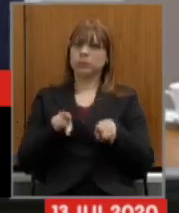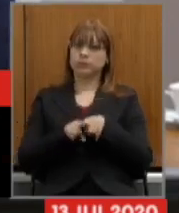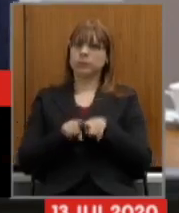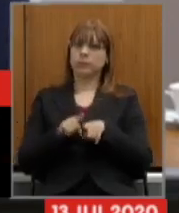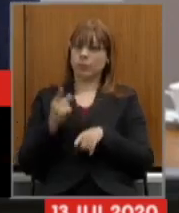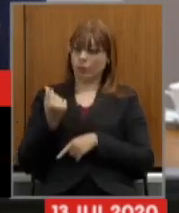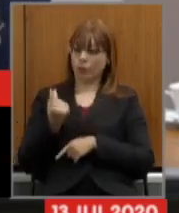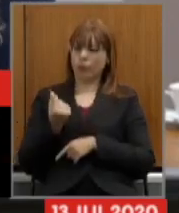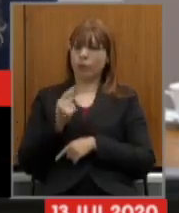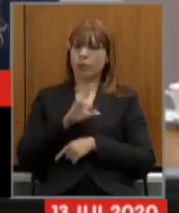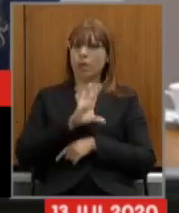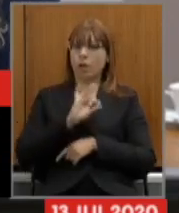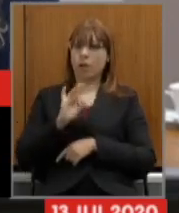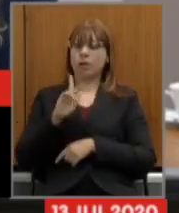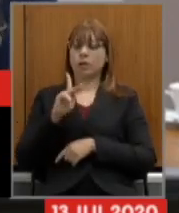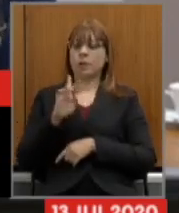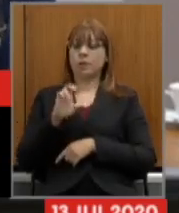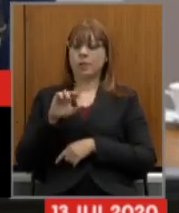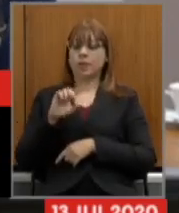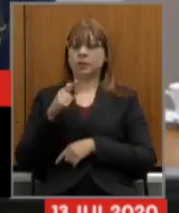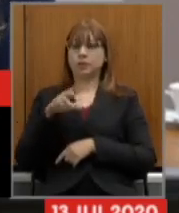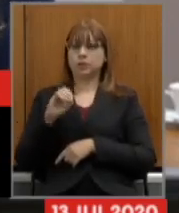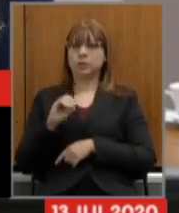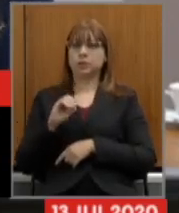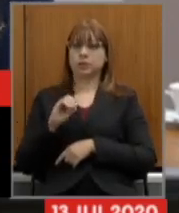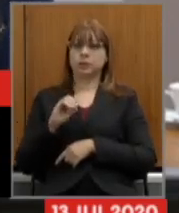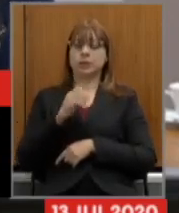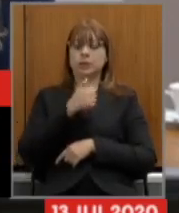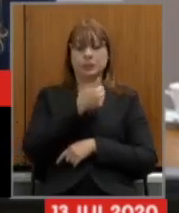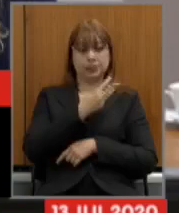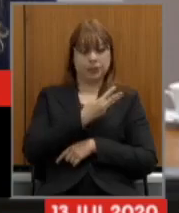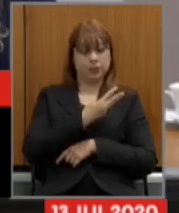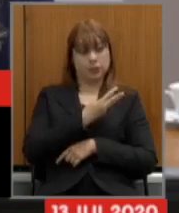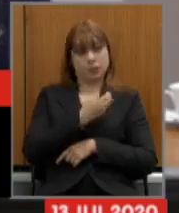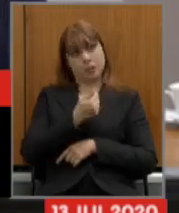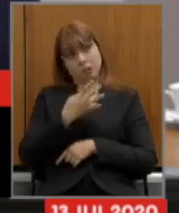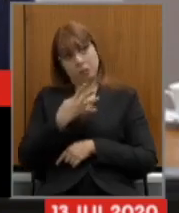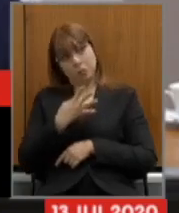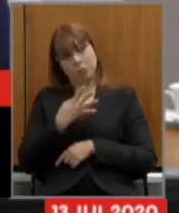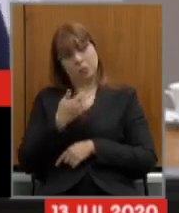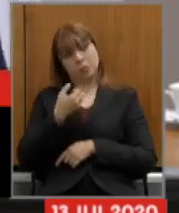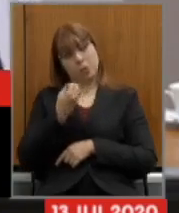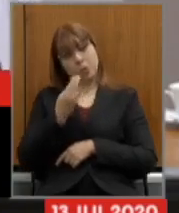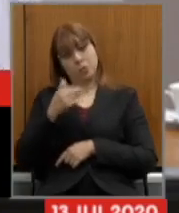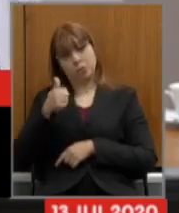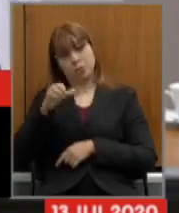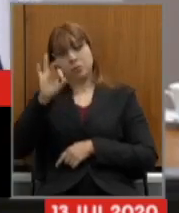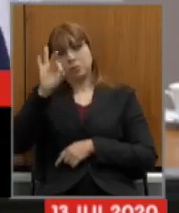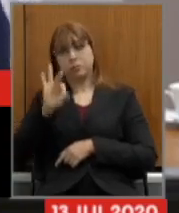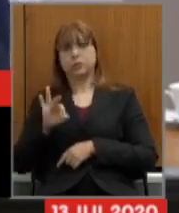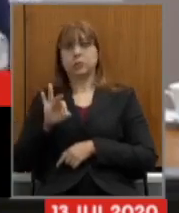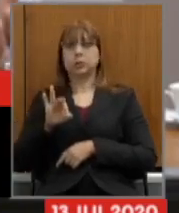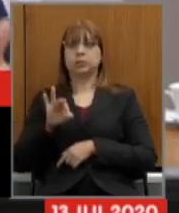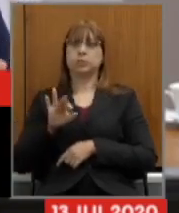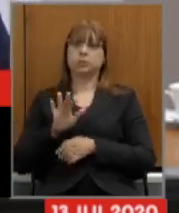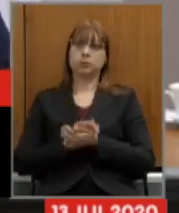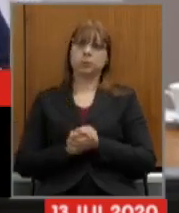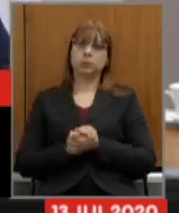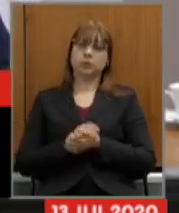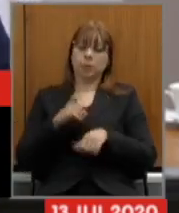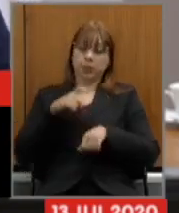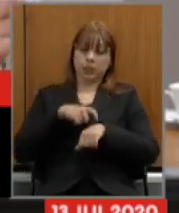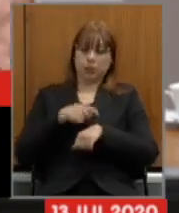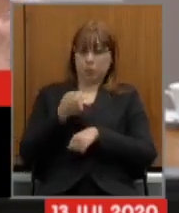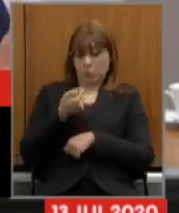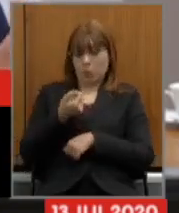pensões 13 14 16 19% com a exceção de quem recebe menos que o salário mínimo como o tempo é muito